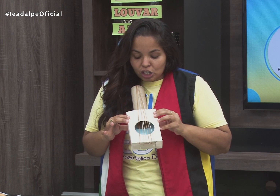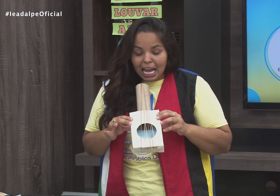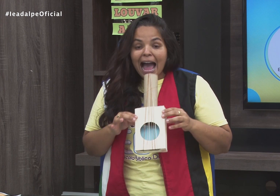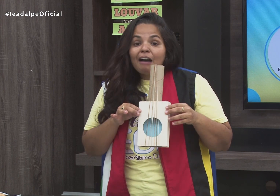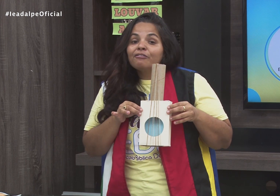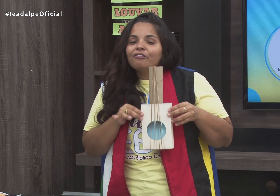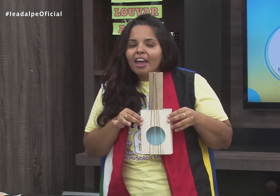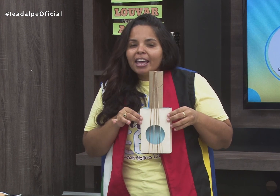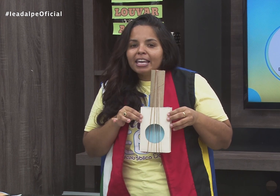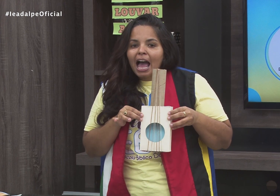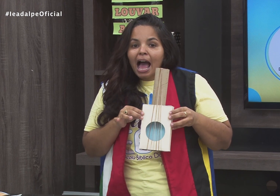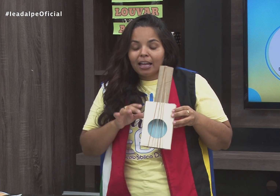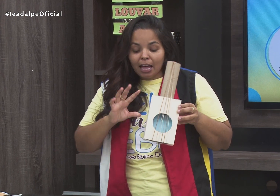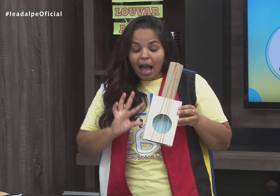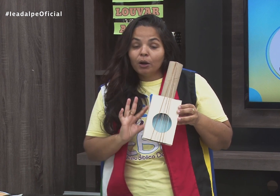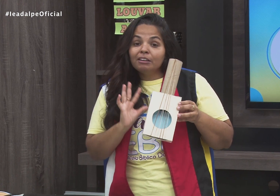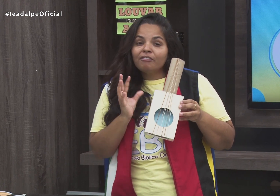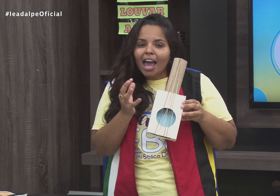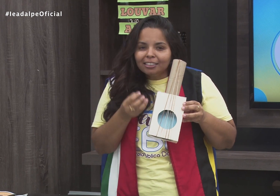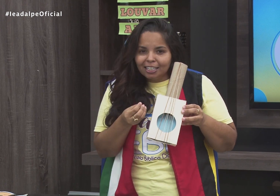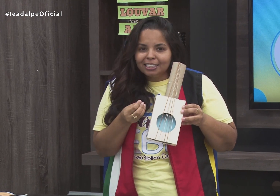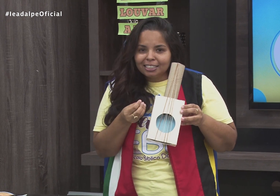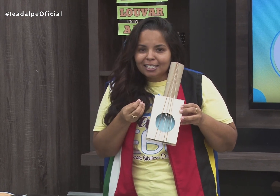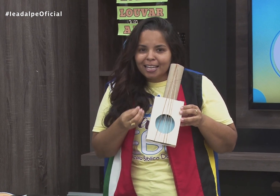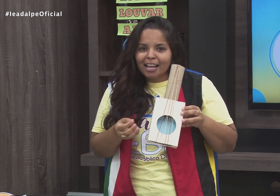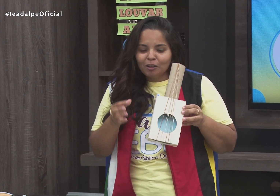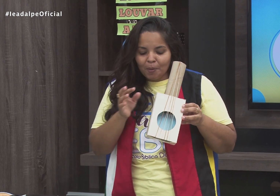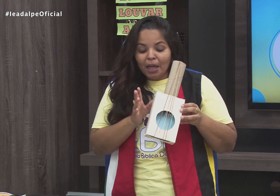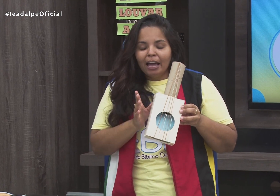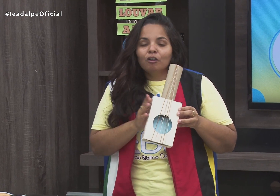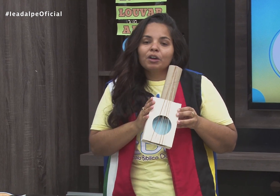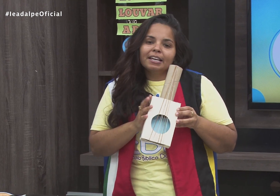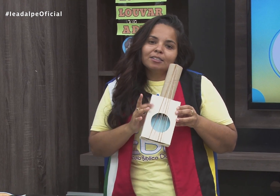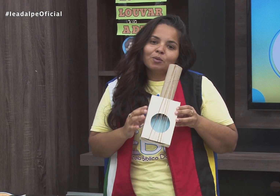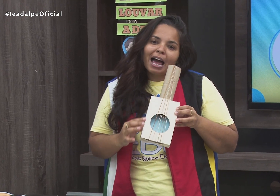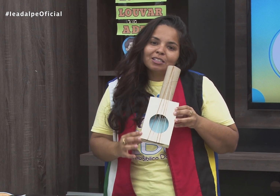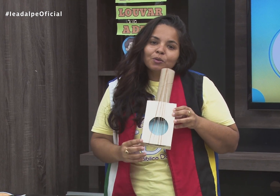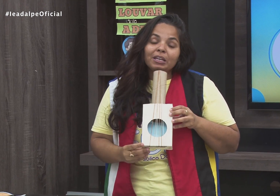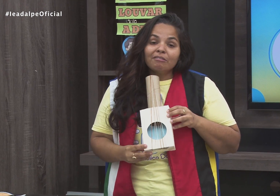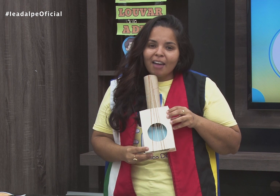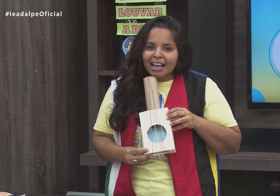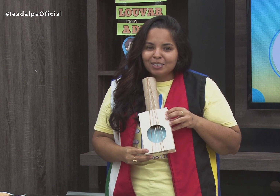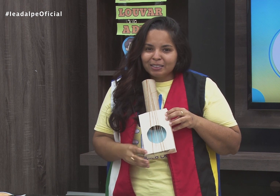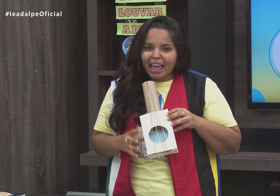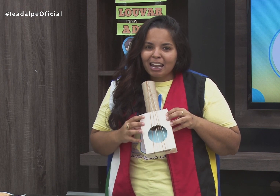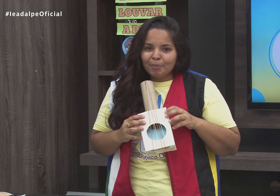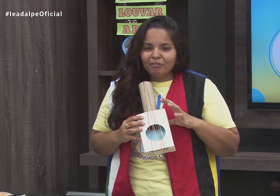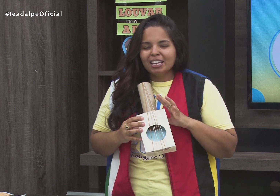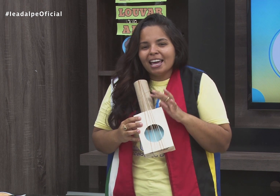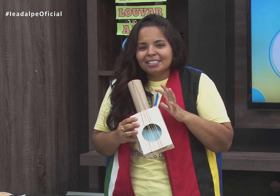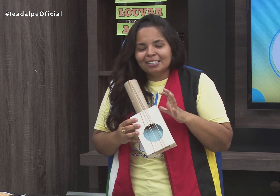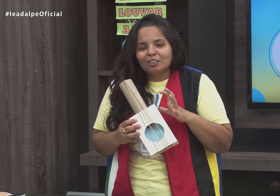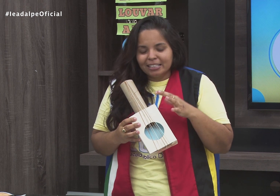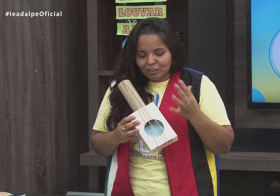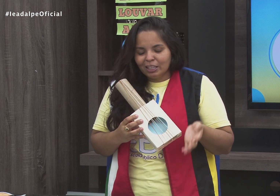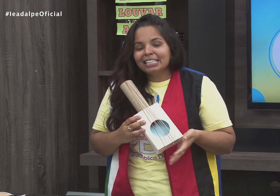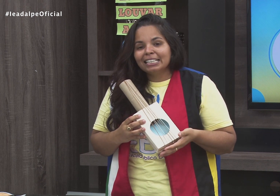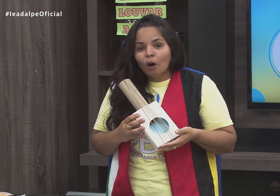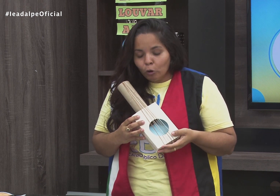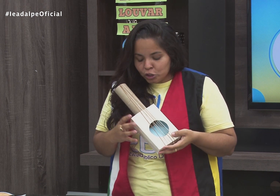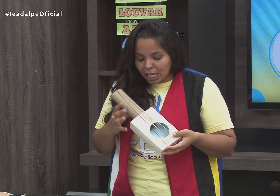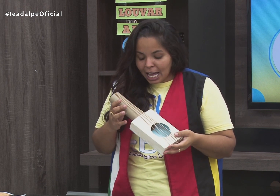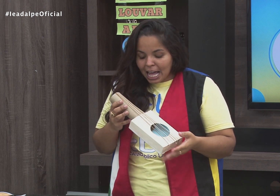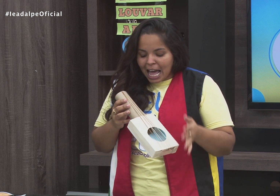de aveia invertida, tá certo? Eu quis o lado inverso dela para ficar essa